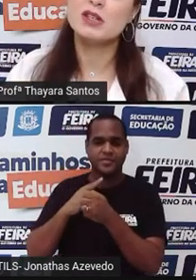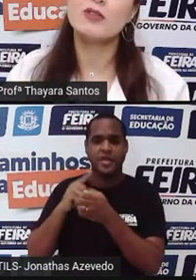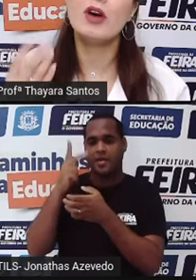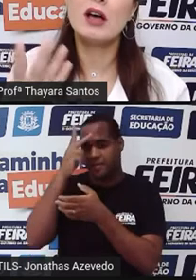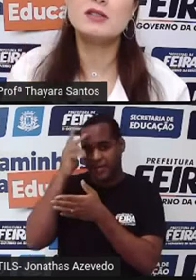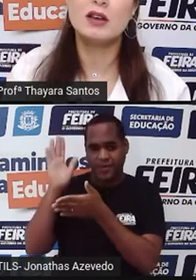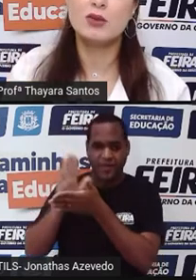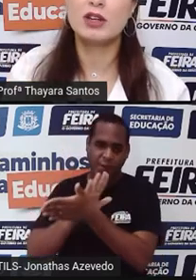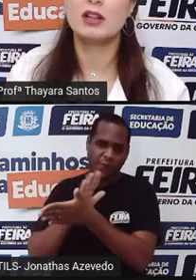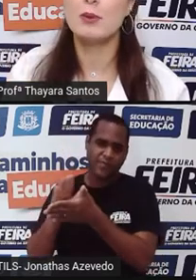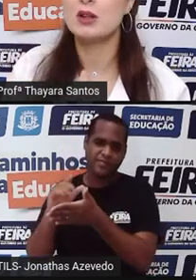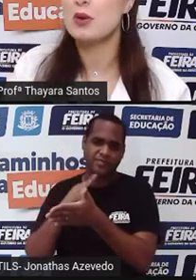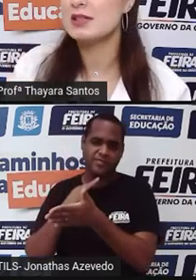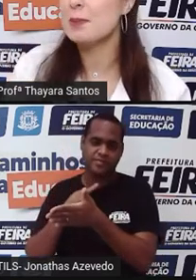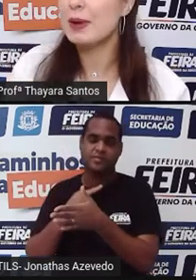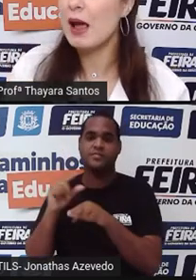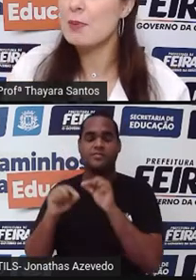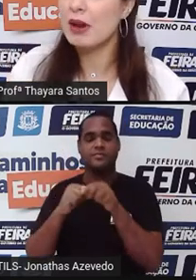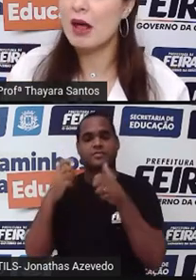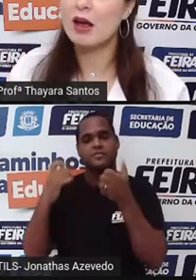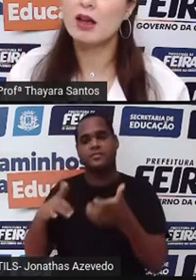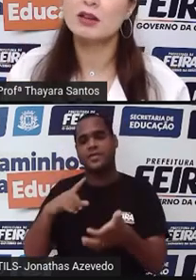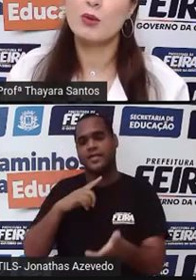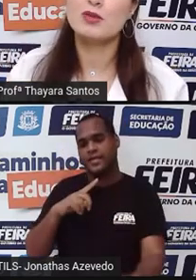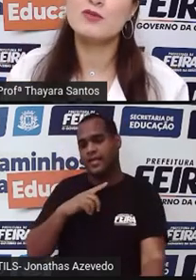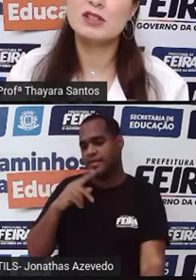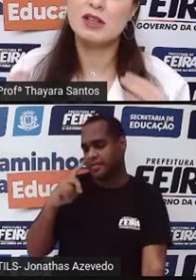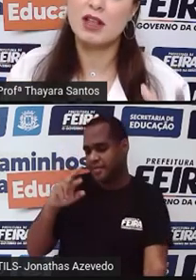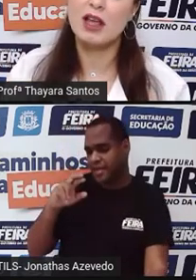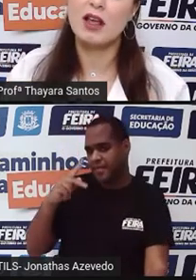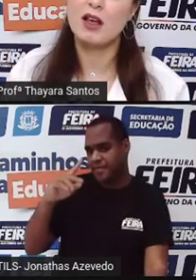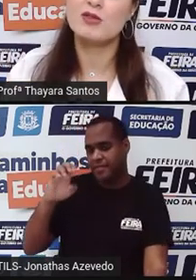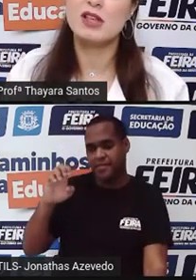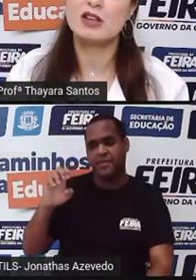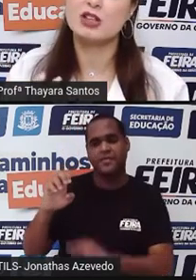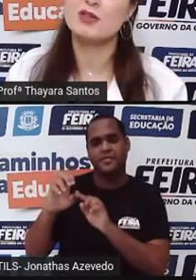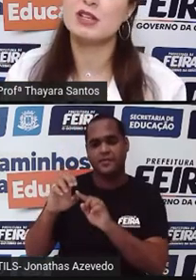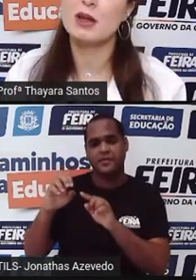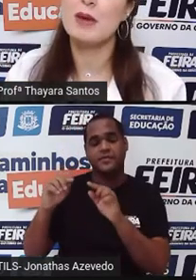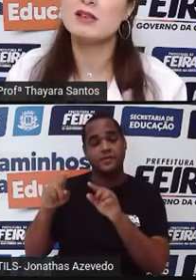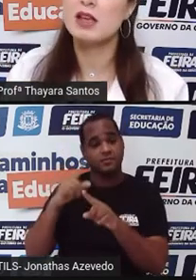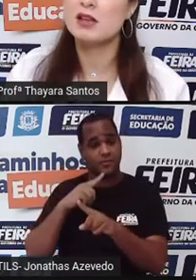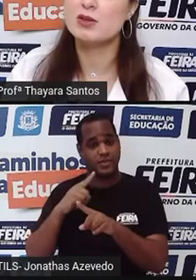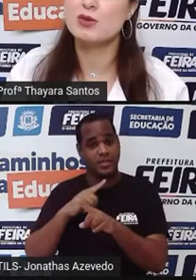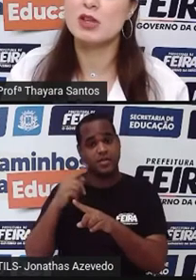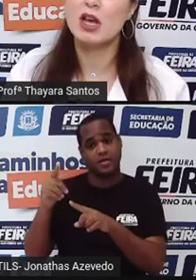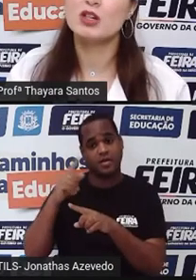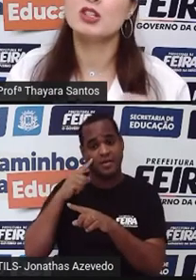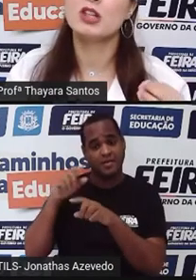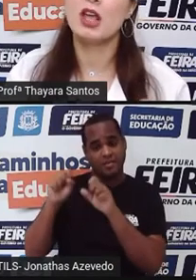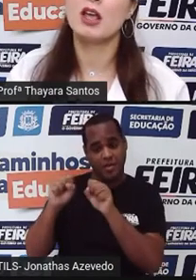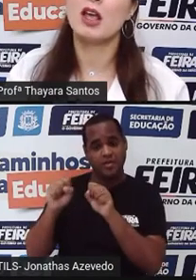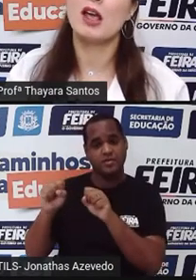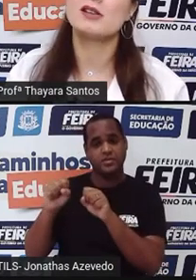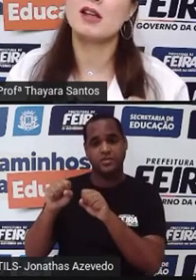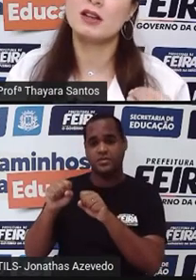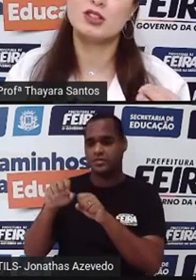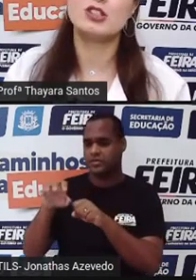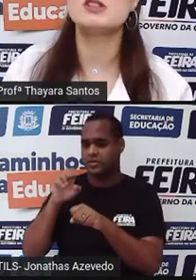pessoas que fazem o tratamento com esse PrEP lá. Então, se você acha que você tem mais riscos de